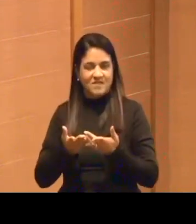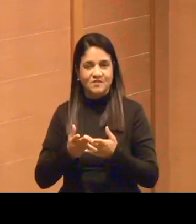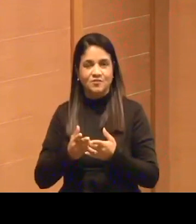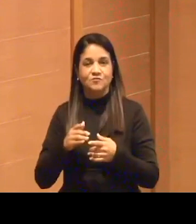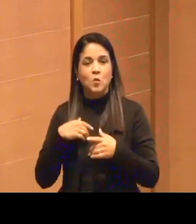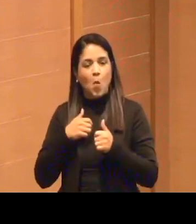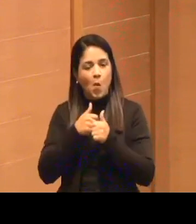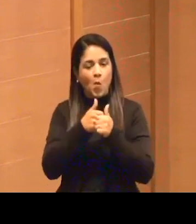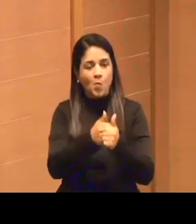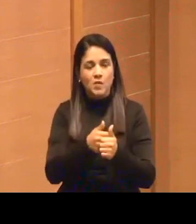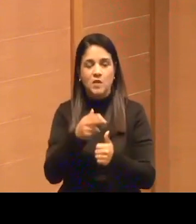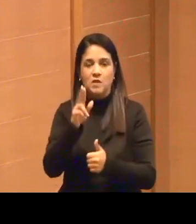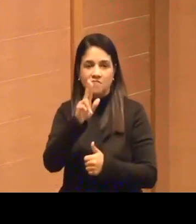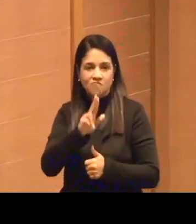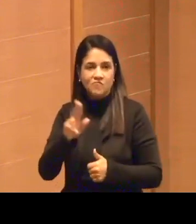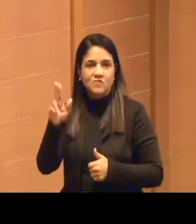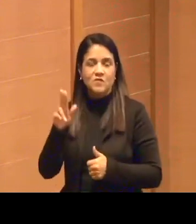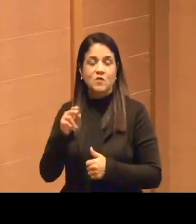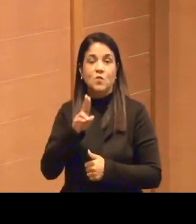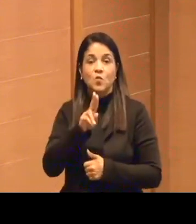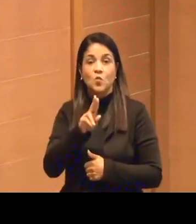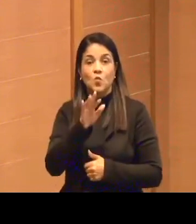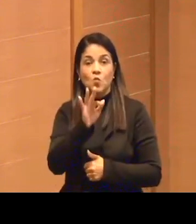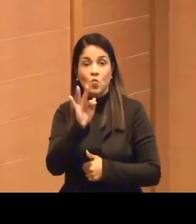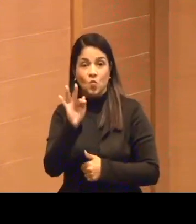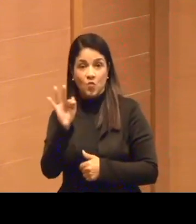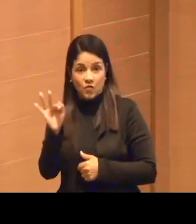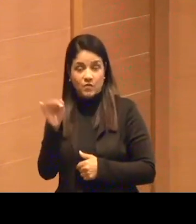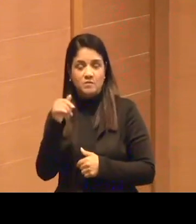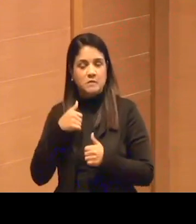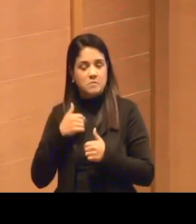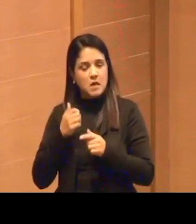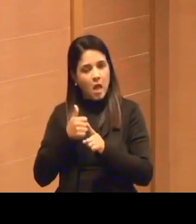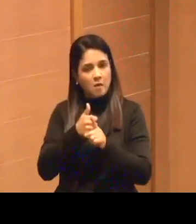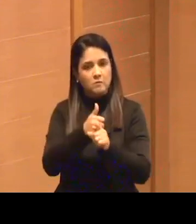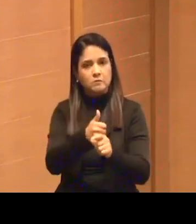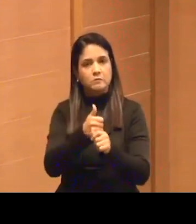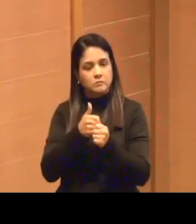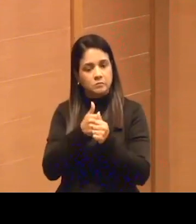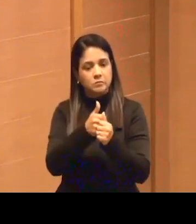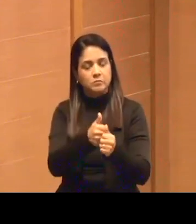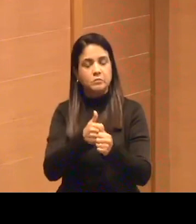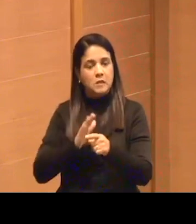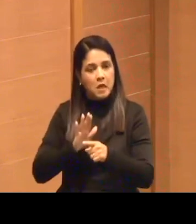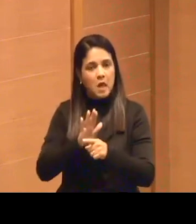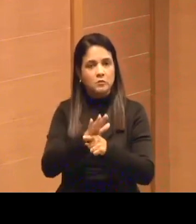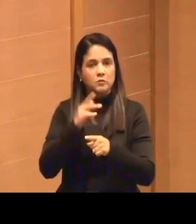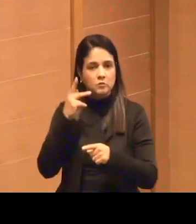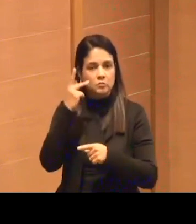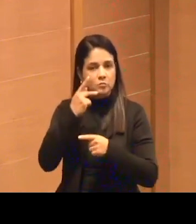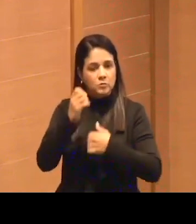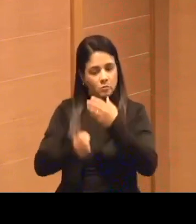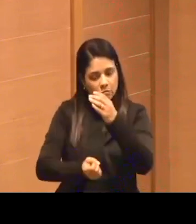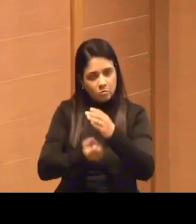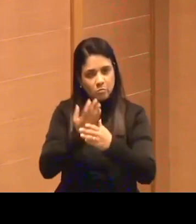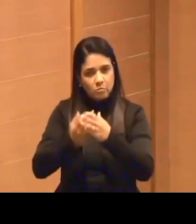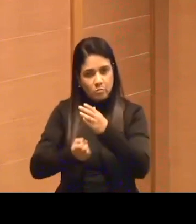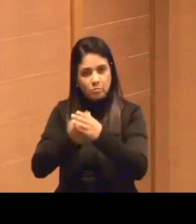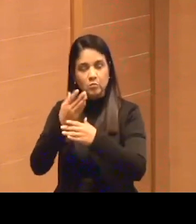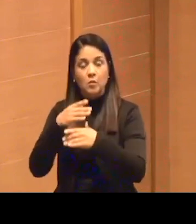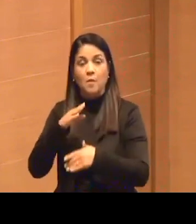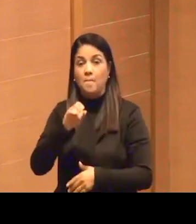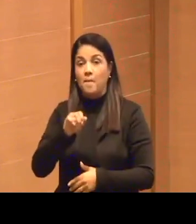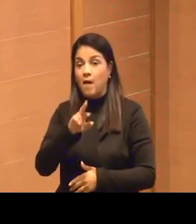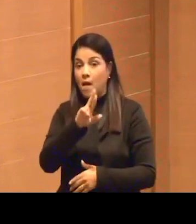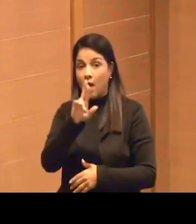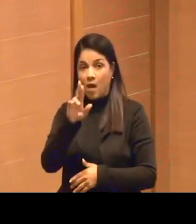colega da Federal Fluminense, me deu um branco aqui agora, que contribuiu muito na elaboração dessas políticas. Depois você mencionou Barral,